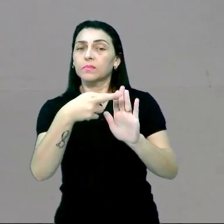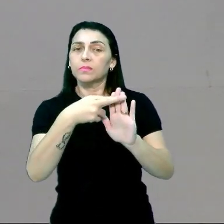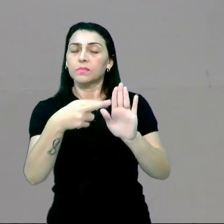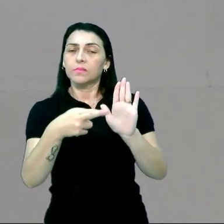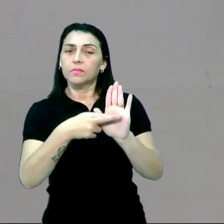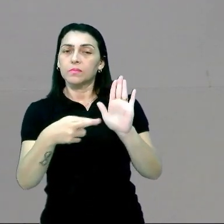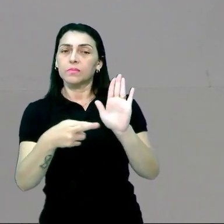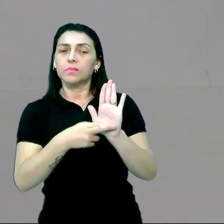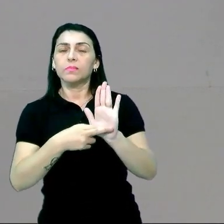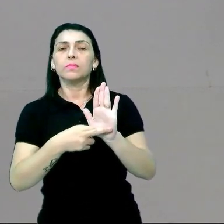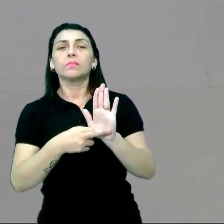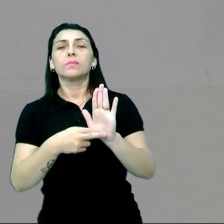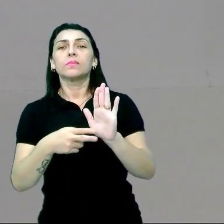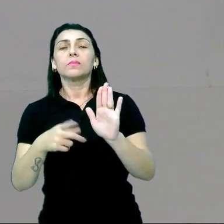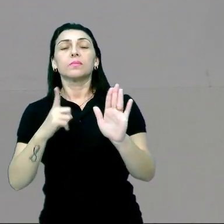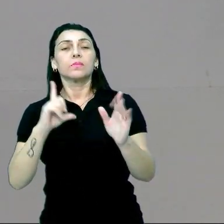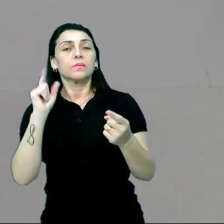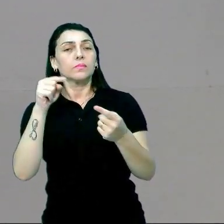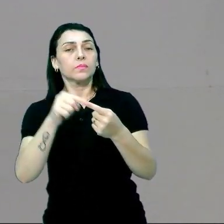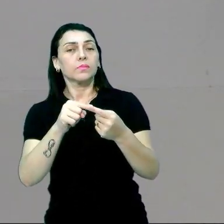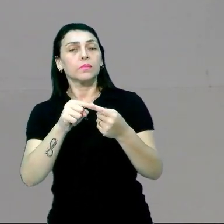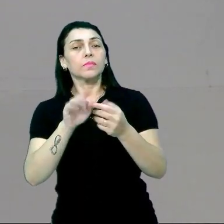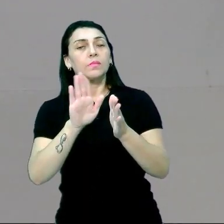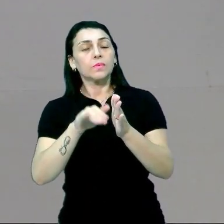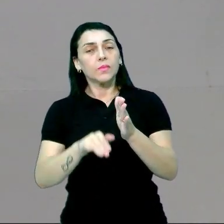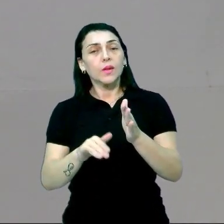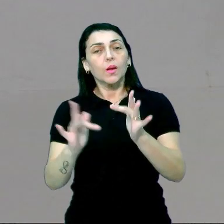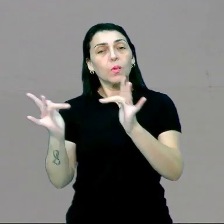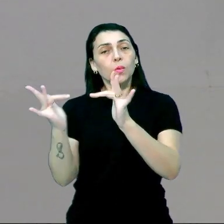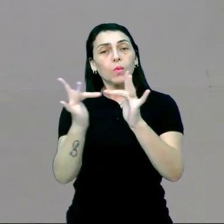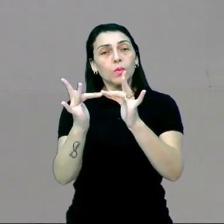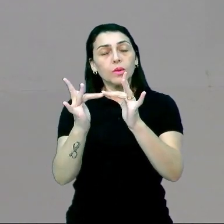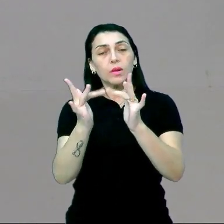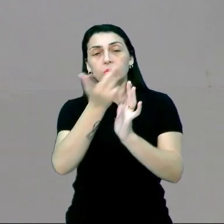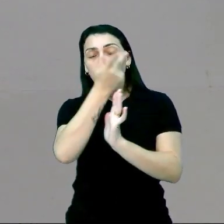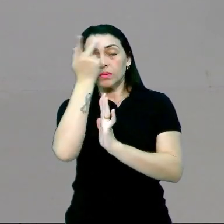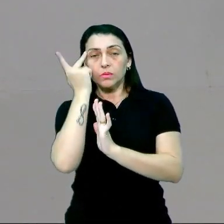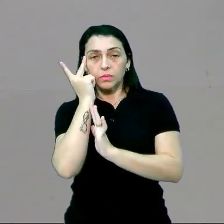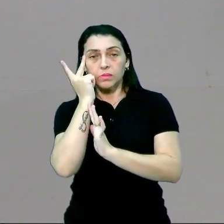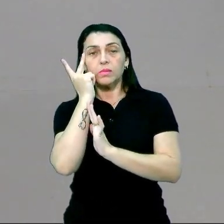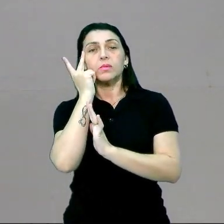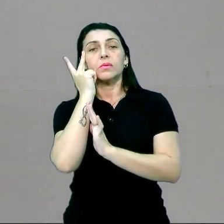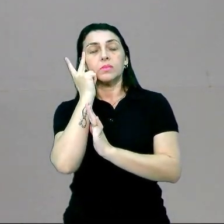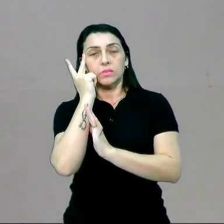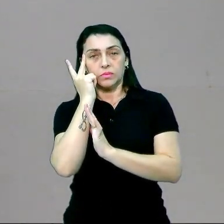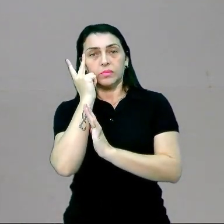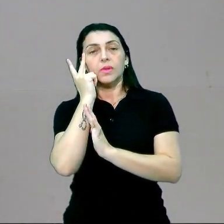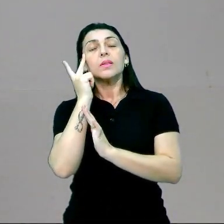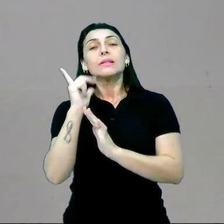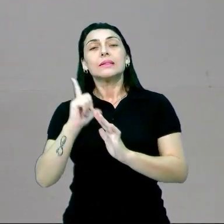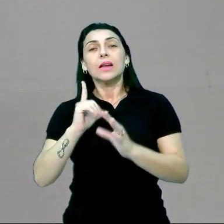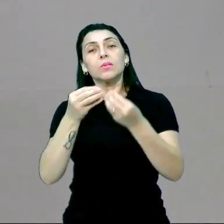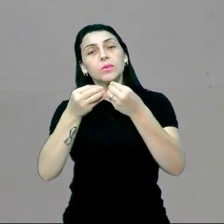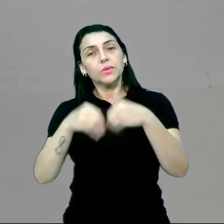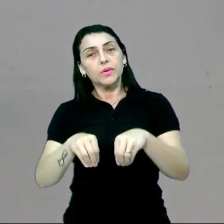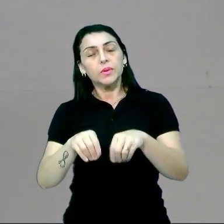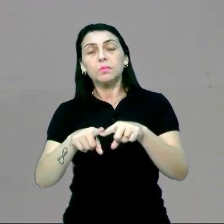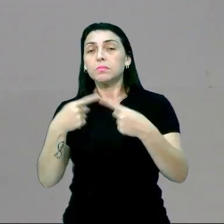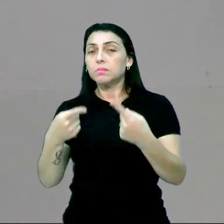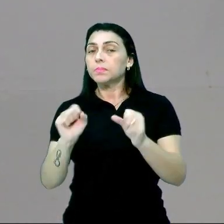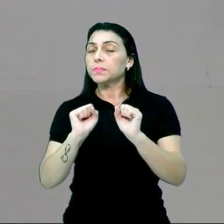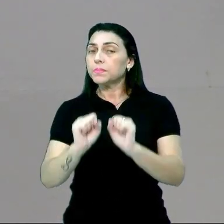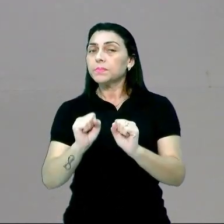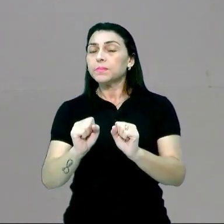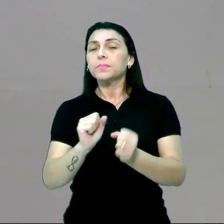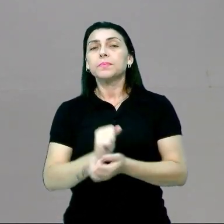que visavam justamente minimizar o contato entre as pessoas, acabou acarretando isso. Mas nós